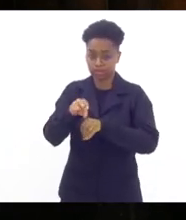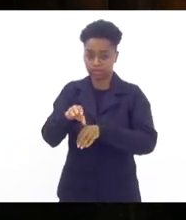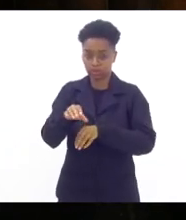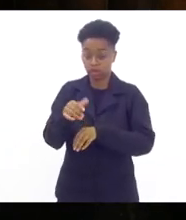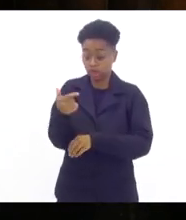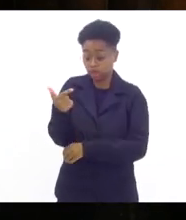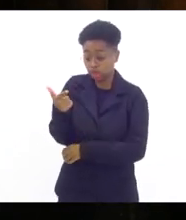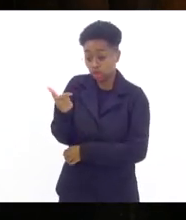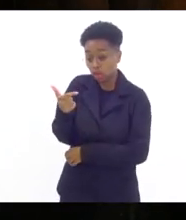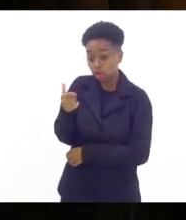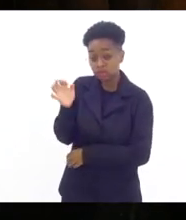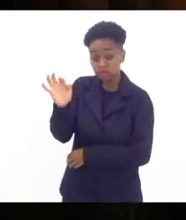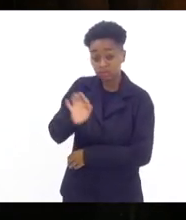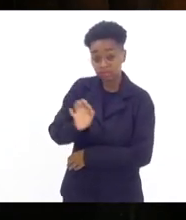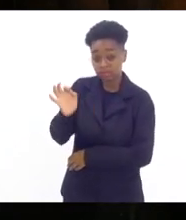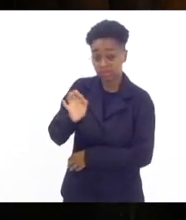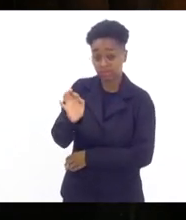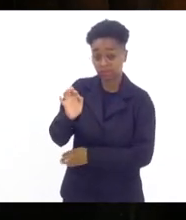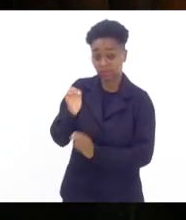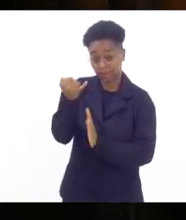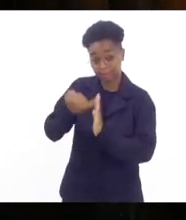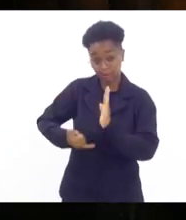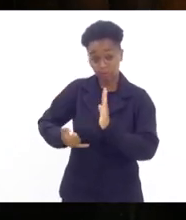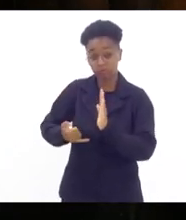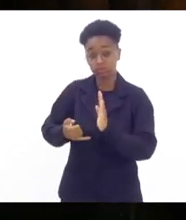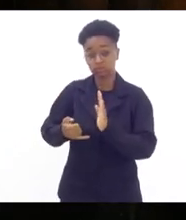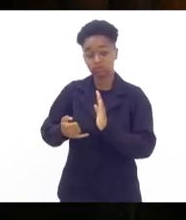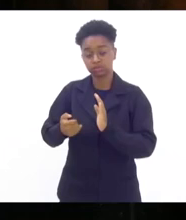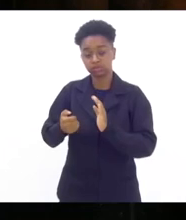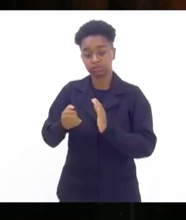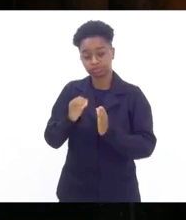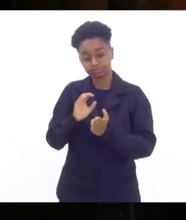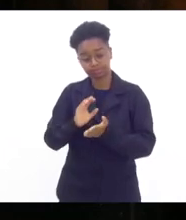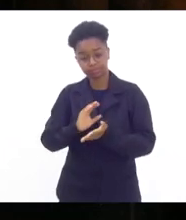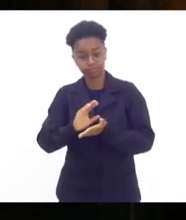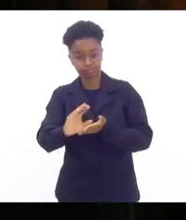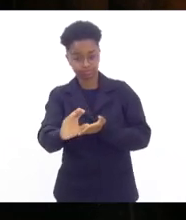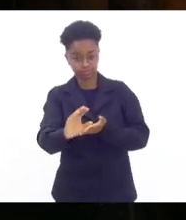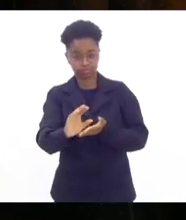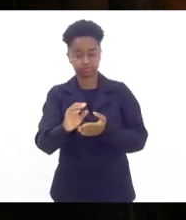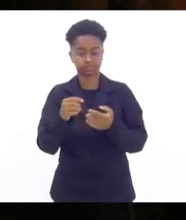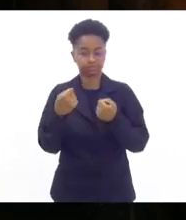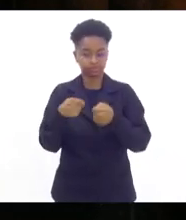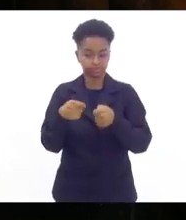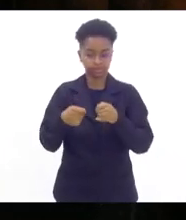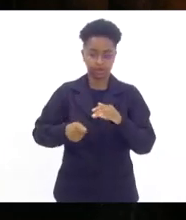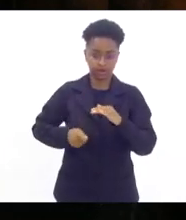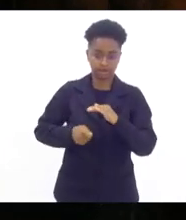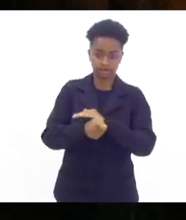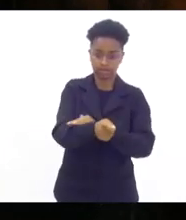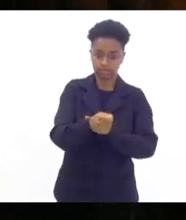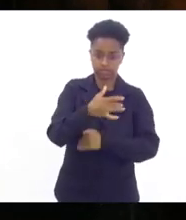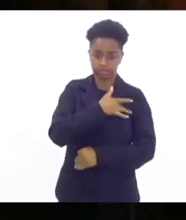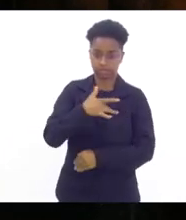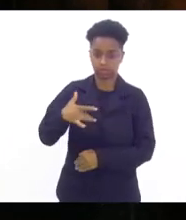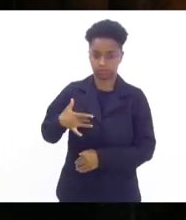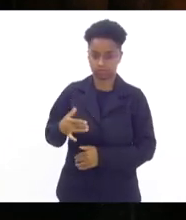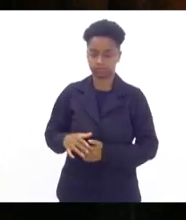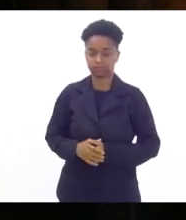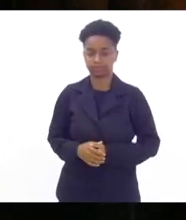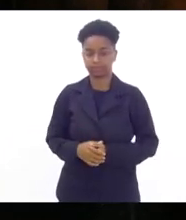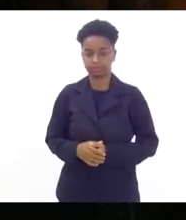12% dos impostos para o Estado você tem que investir na saúde